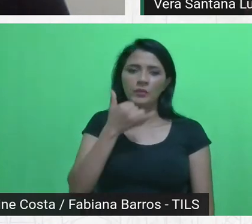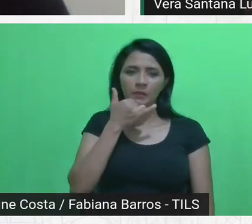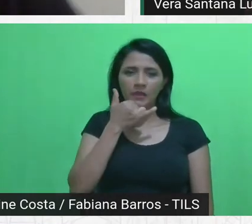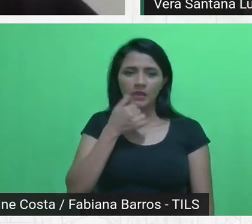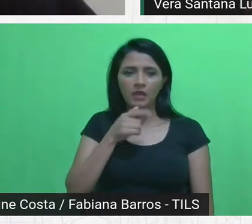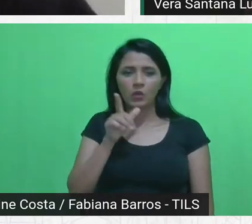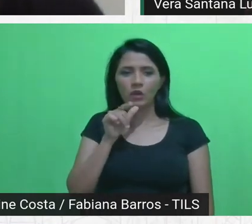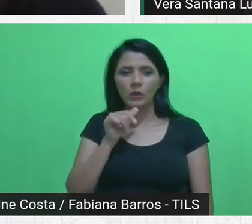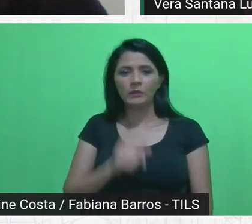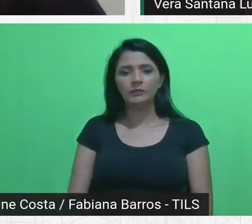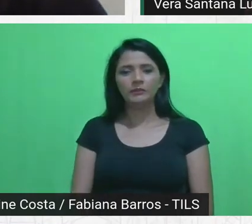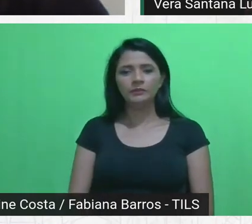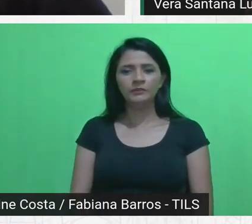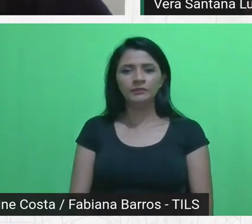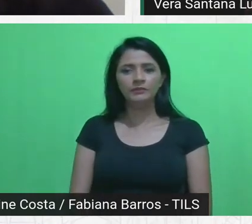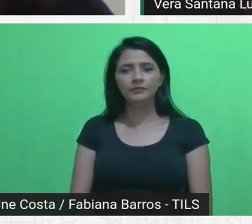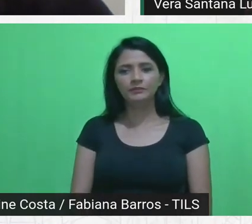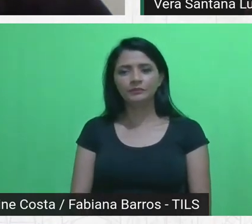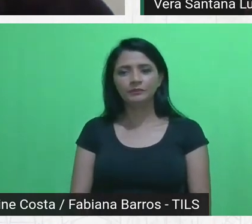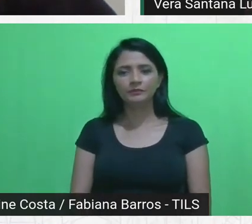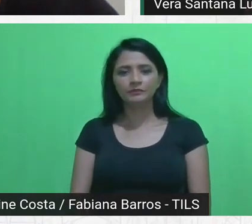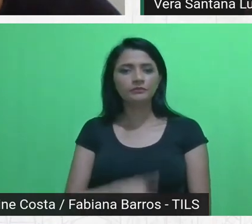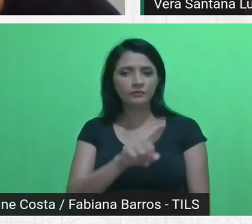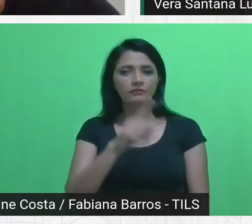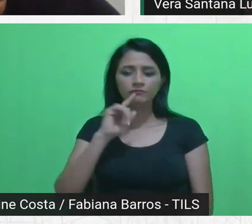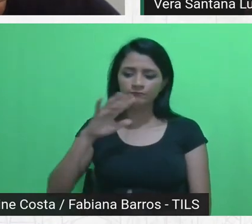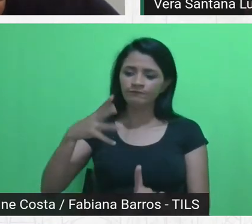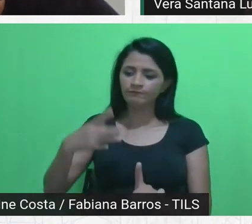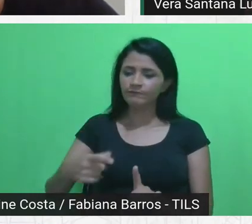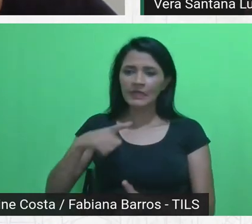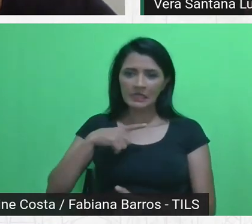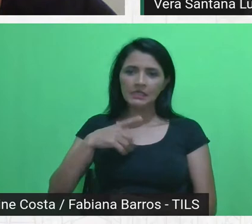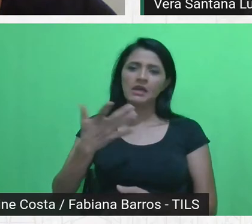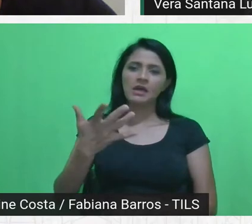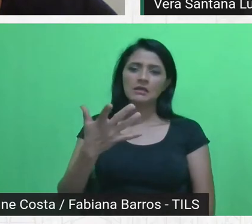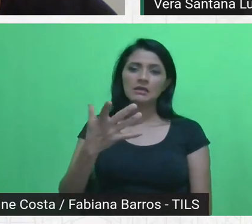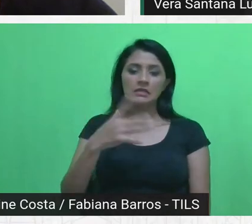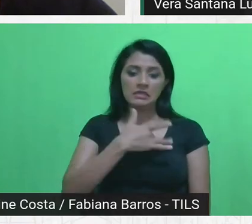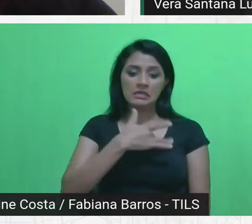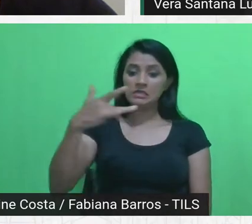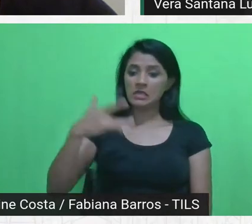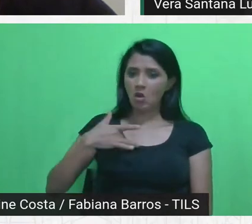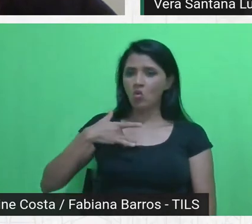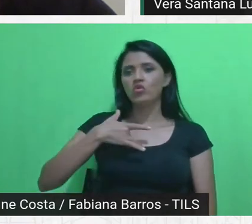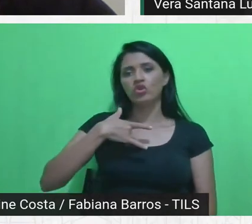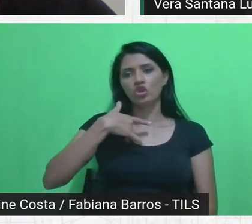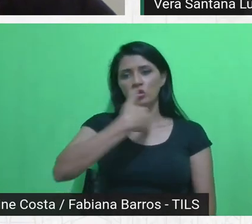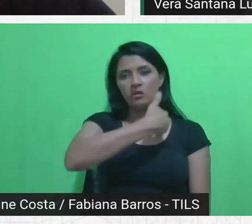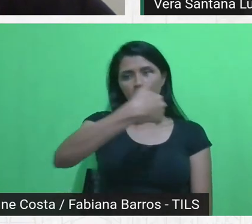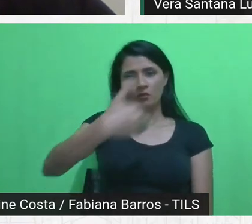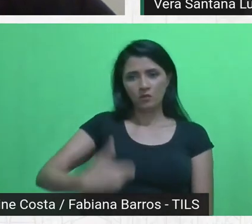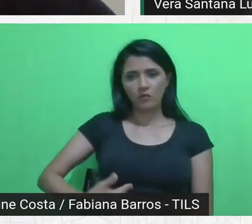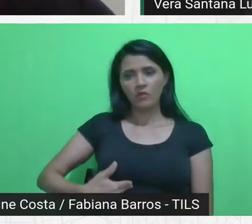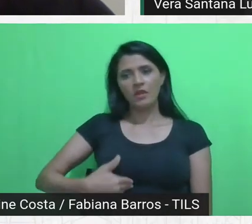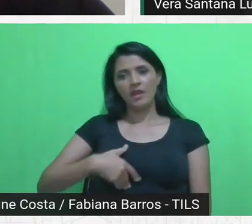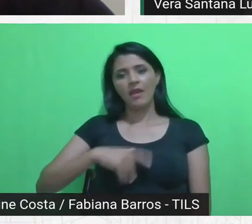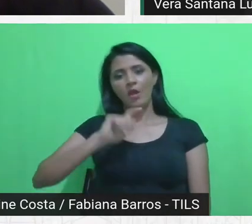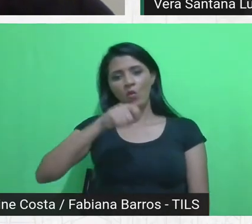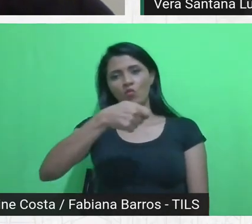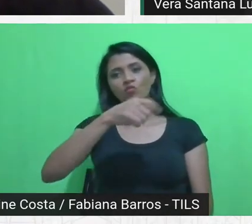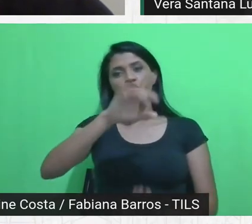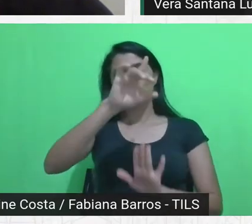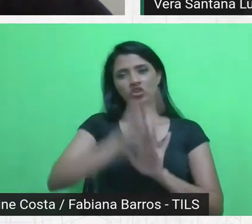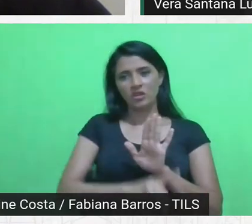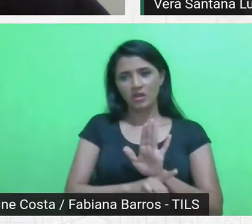ela, perdão, se inspira na saúde pública como direito, o que é o habitar, se não a base espacial e